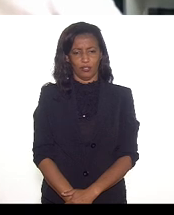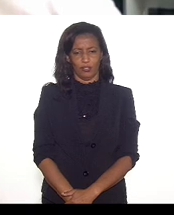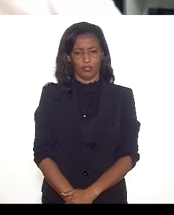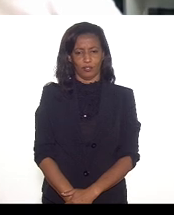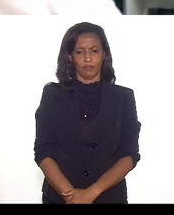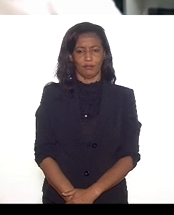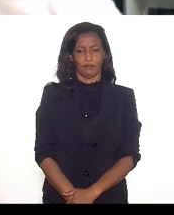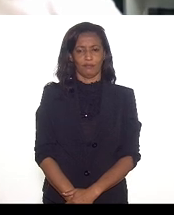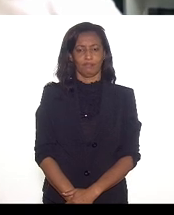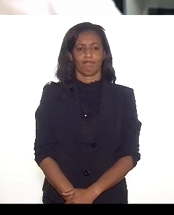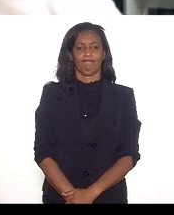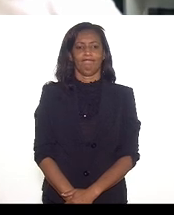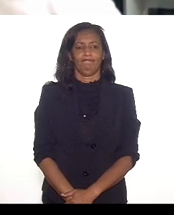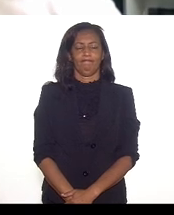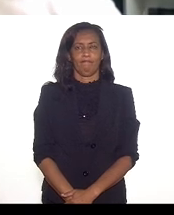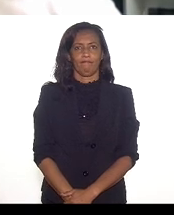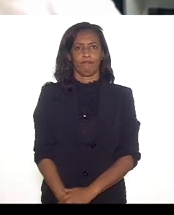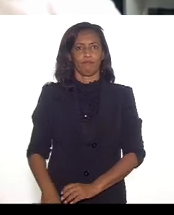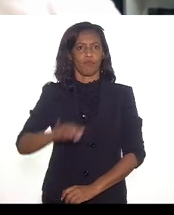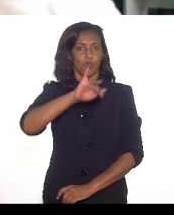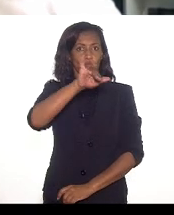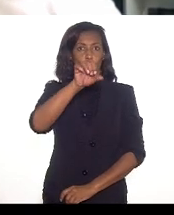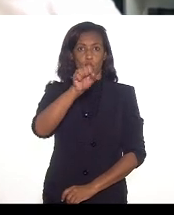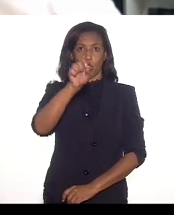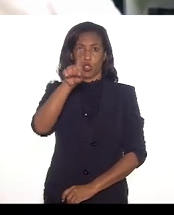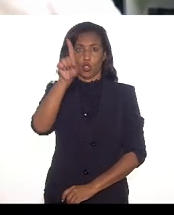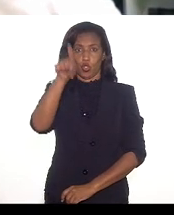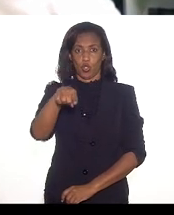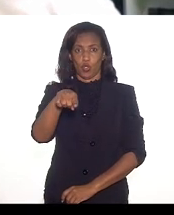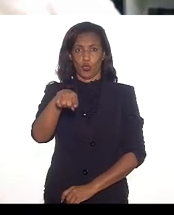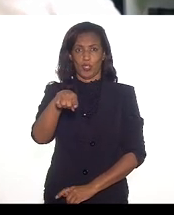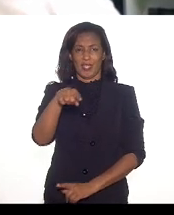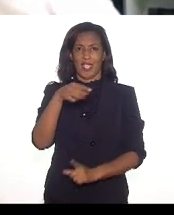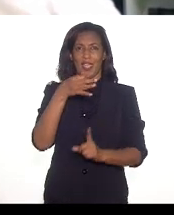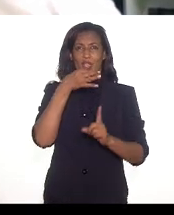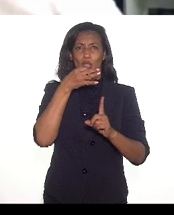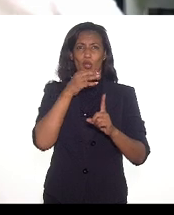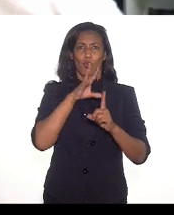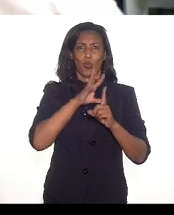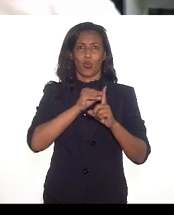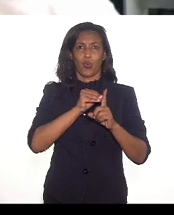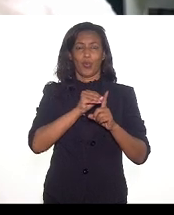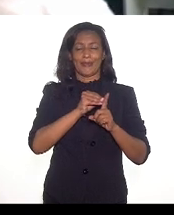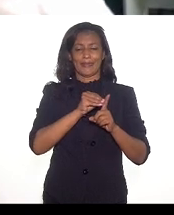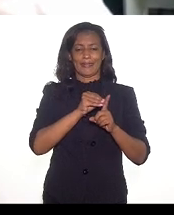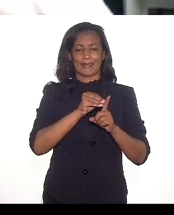nossa assessoria está em contato com ele. Desculpa, seu microfone está desligado, deputada.